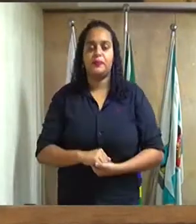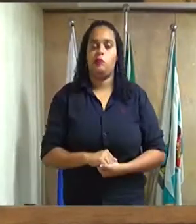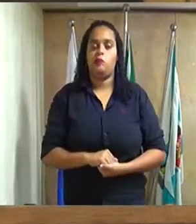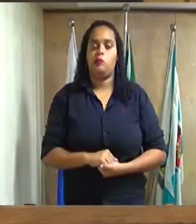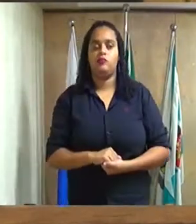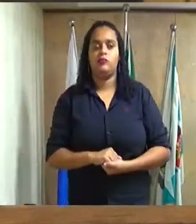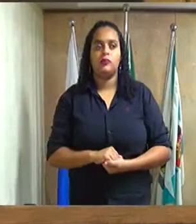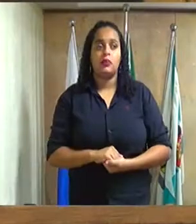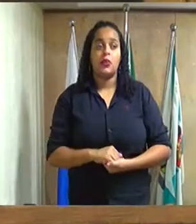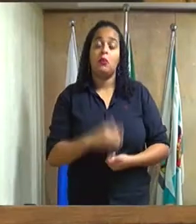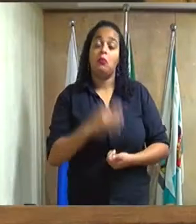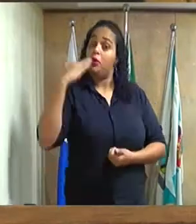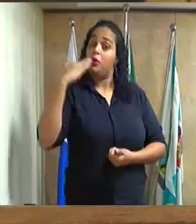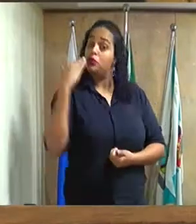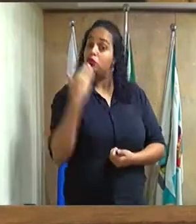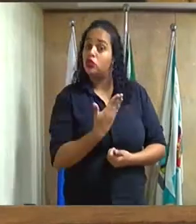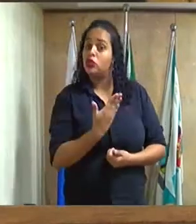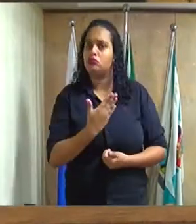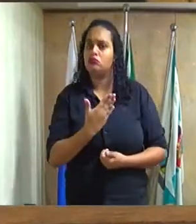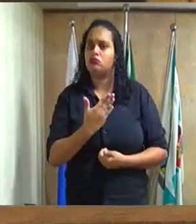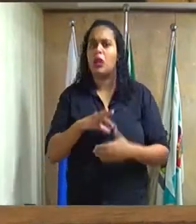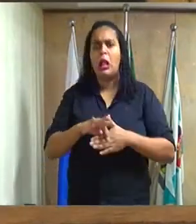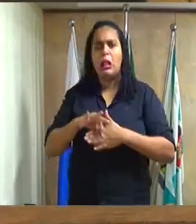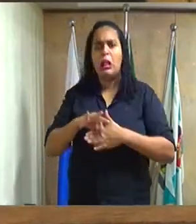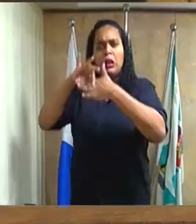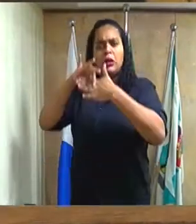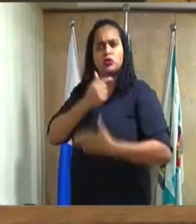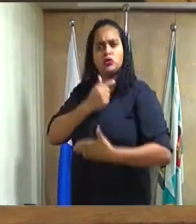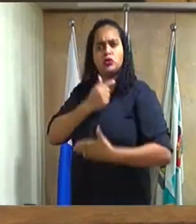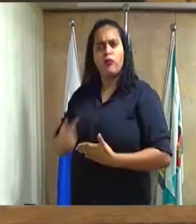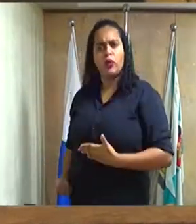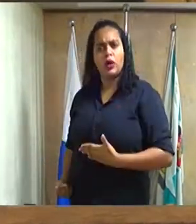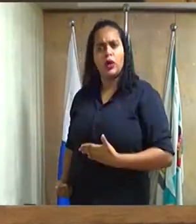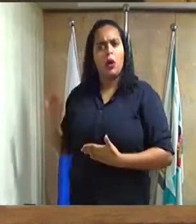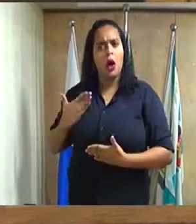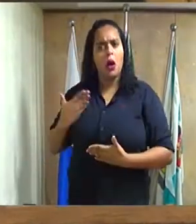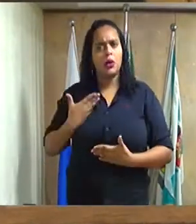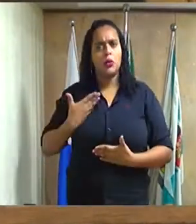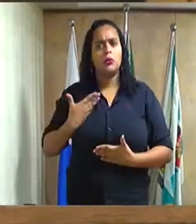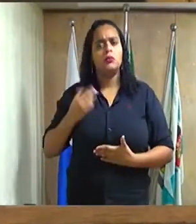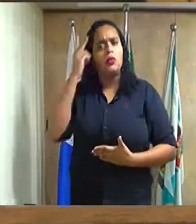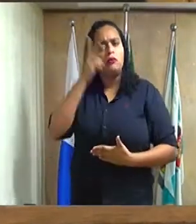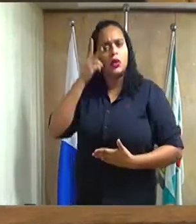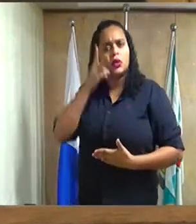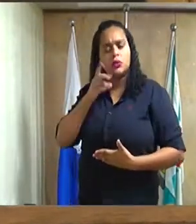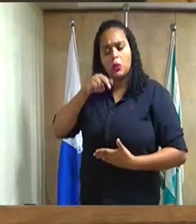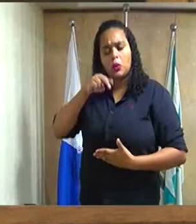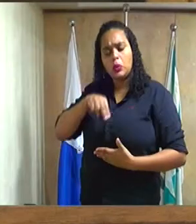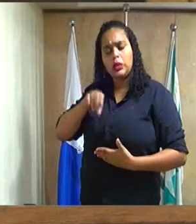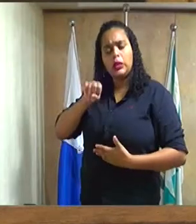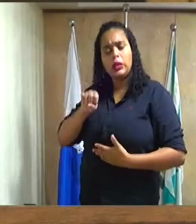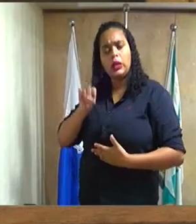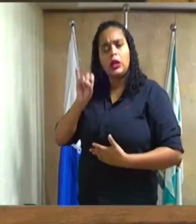solicitando ao meu líder de governo, meu amigo, professor Nivan, que me ajude,